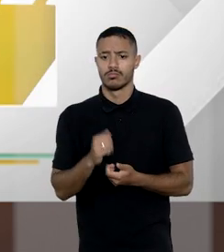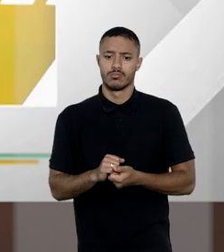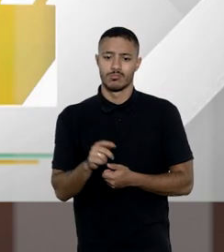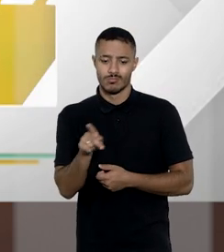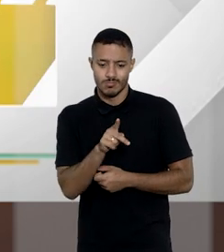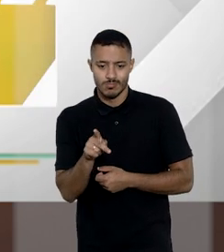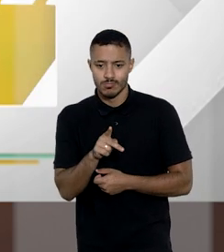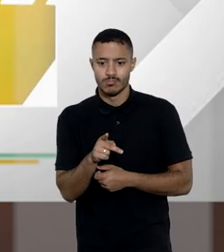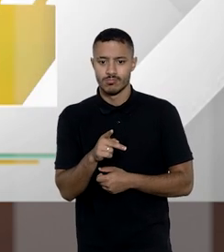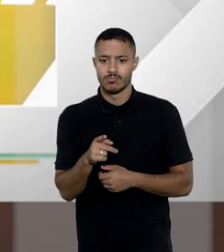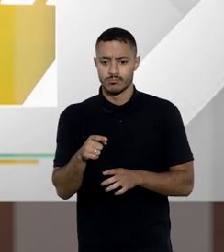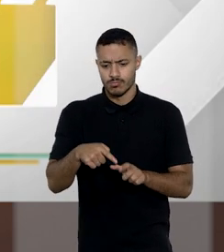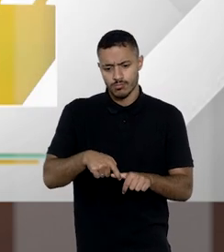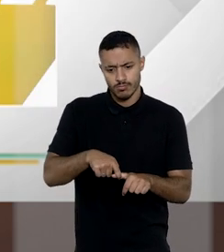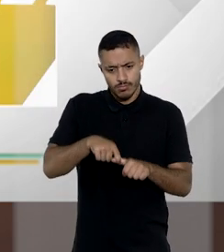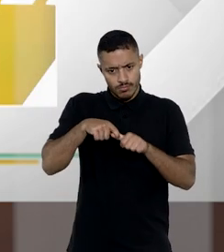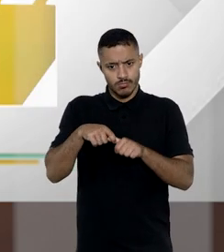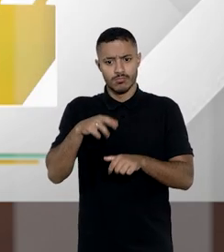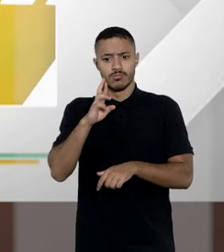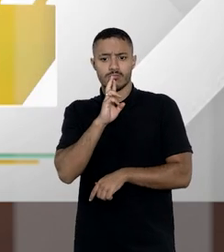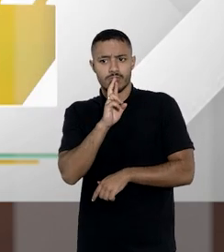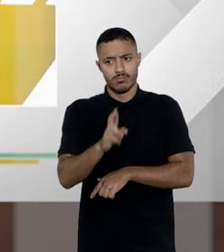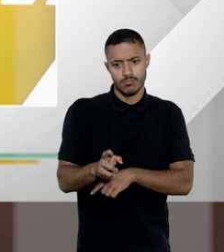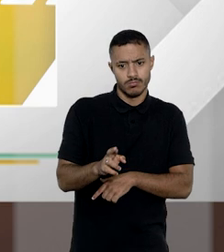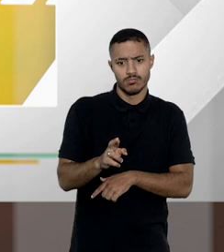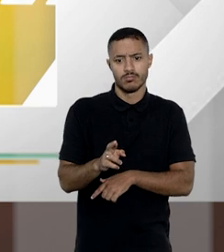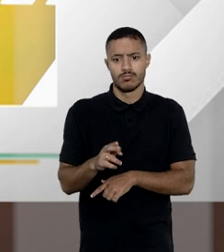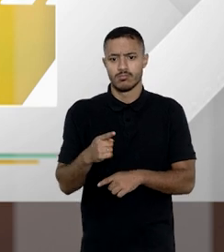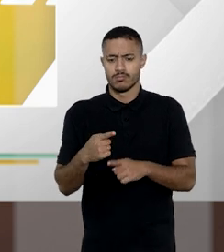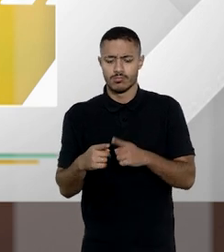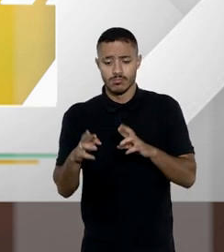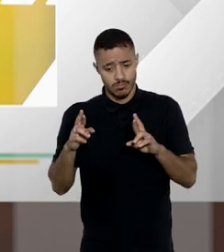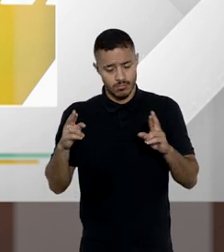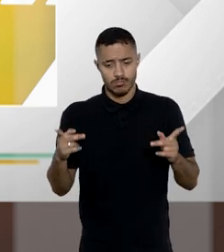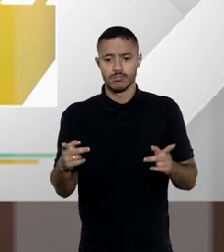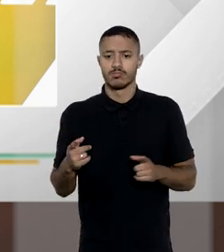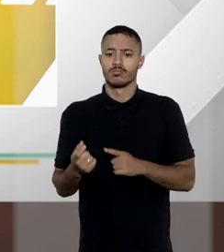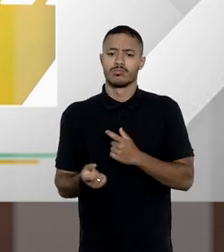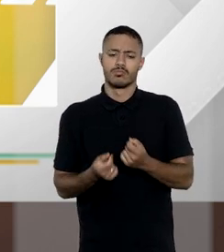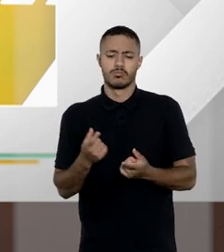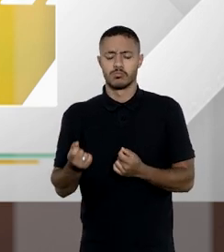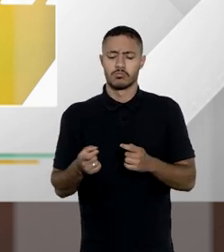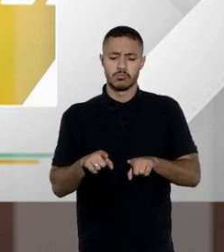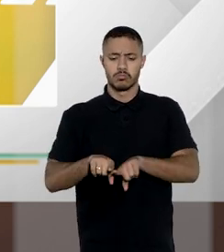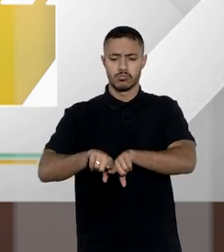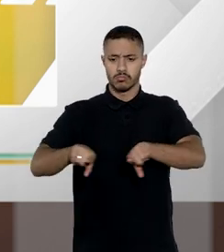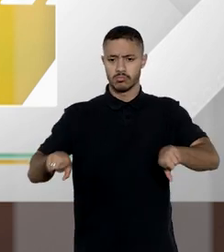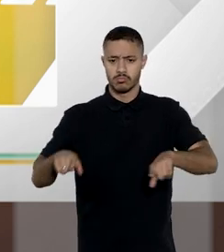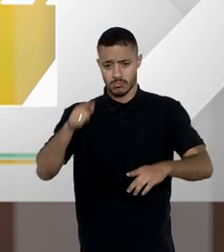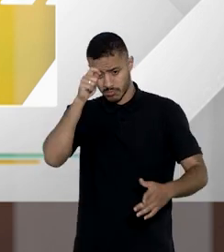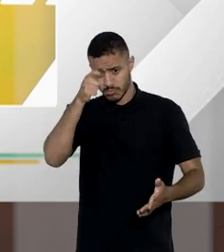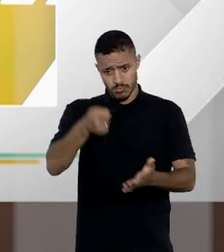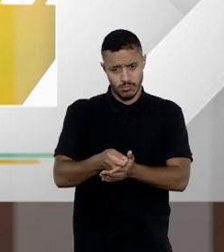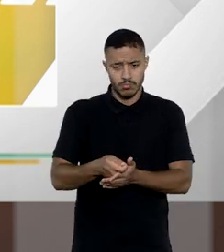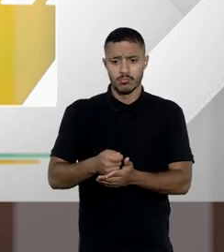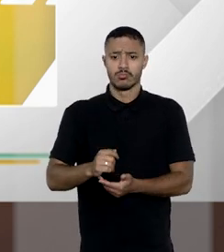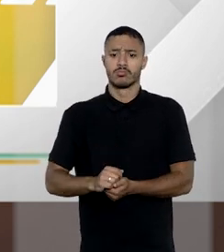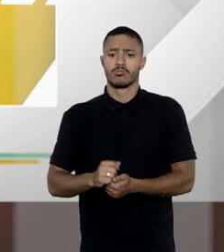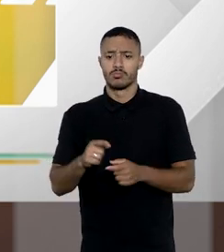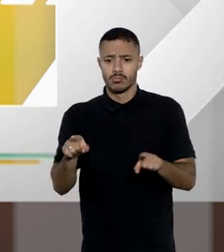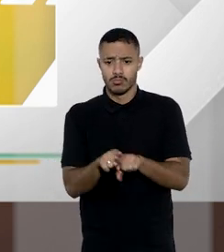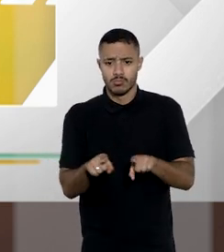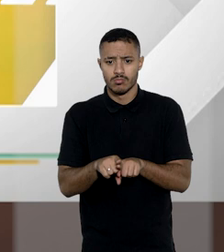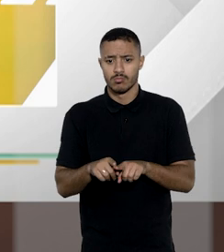morte professor Rolf pegando um gancho dessa resposta do professor Conrado mas com um diferencial quando se trata de separação obrigatória de